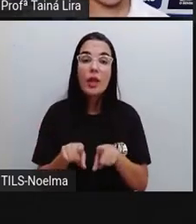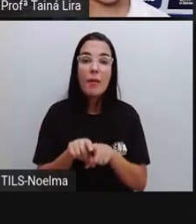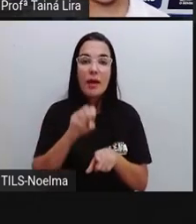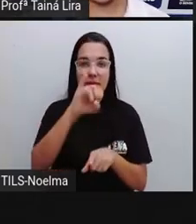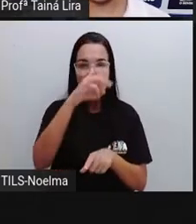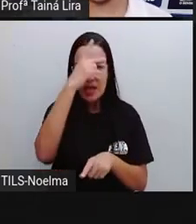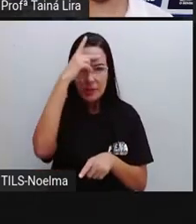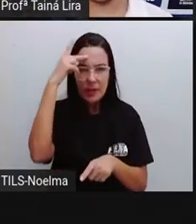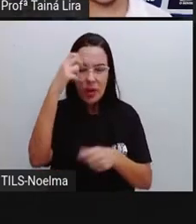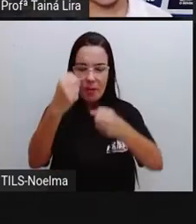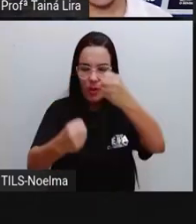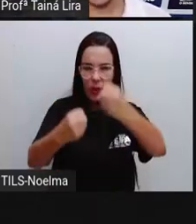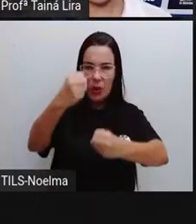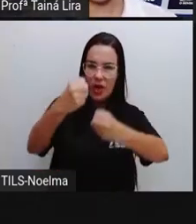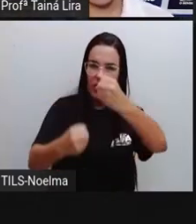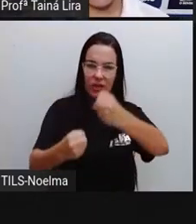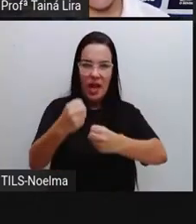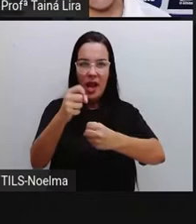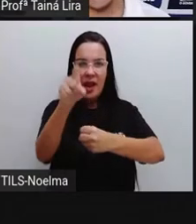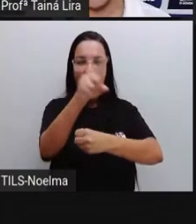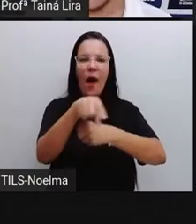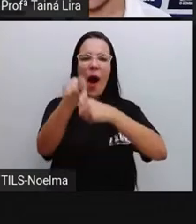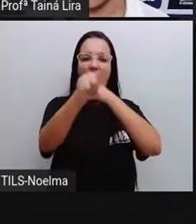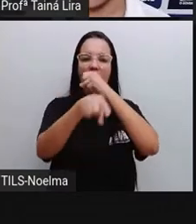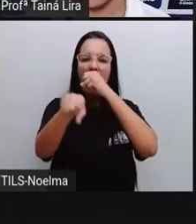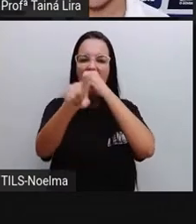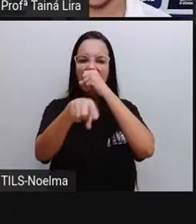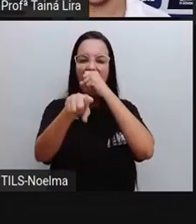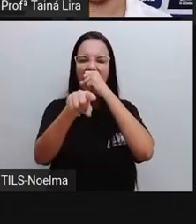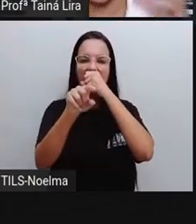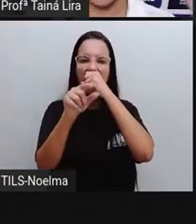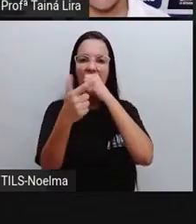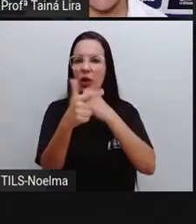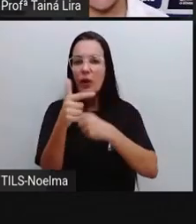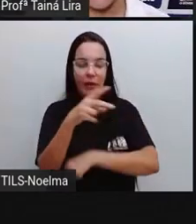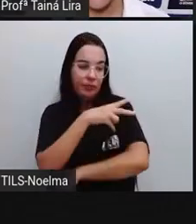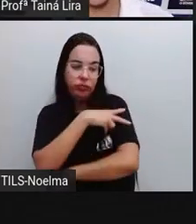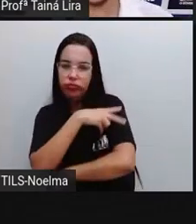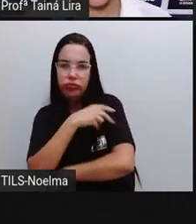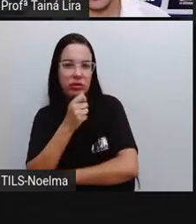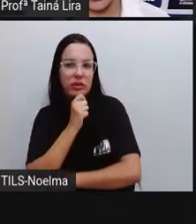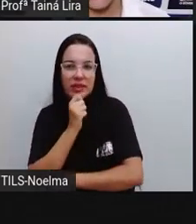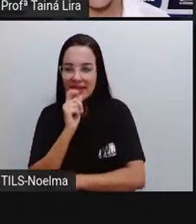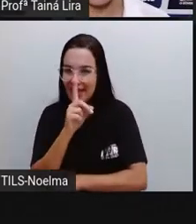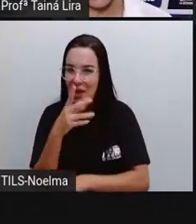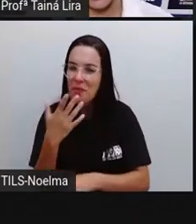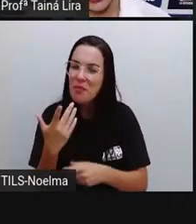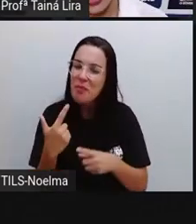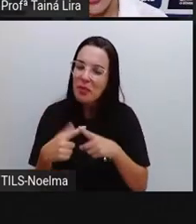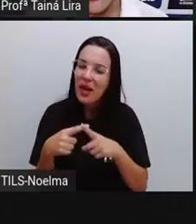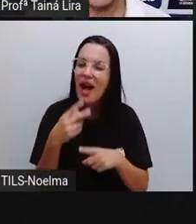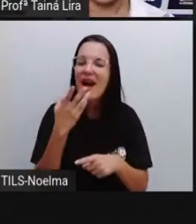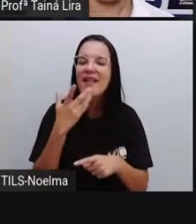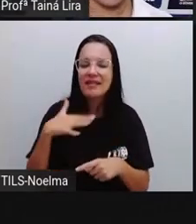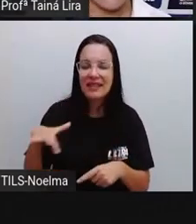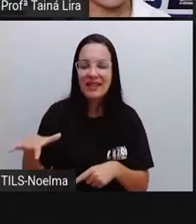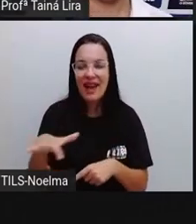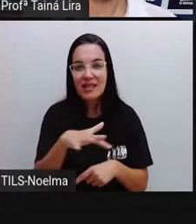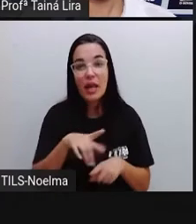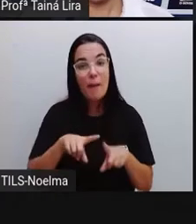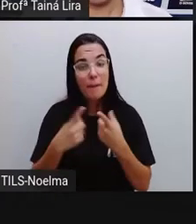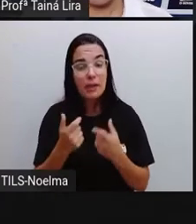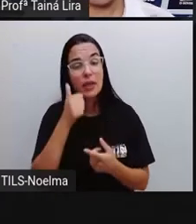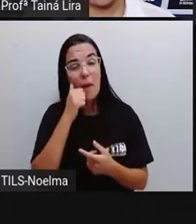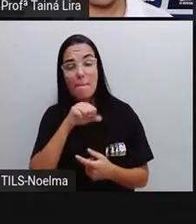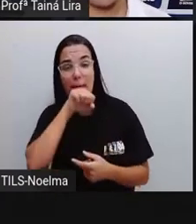motorista, Claro que o segundo ano, a gente sabe que são crianças, não podem dirigir, né? Não dirigem. Mas